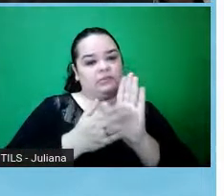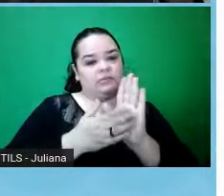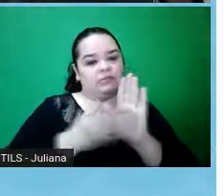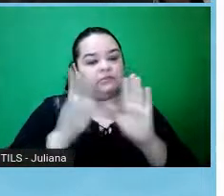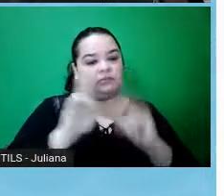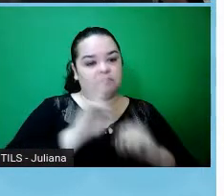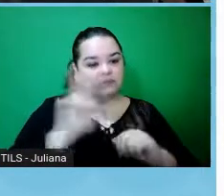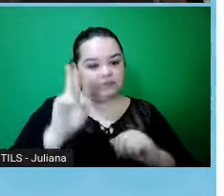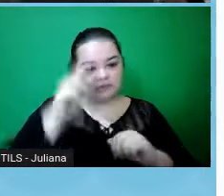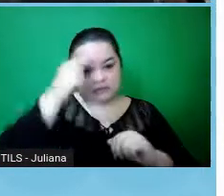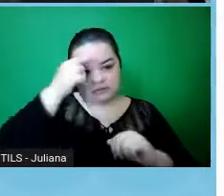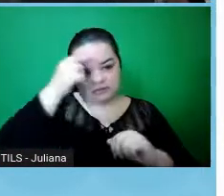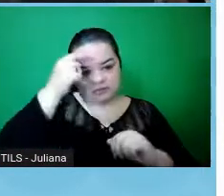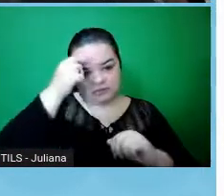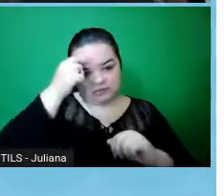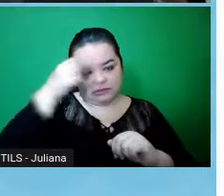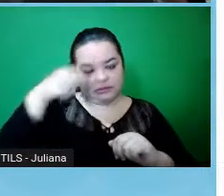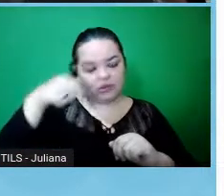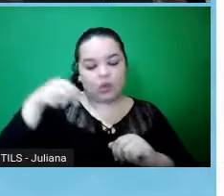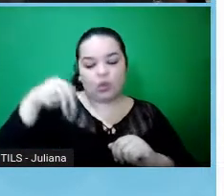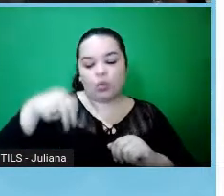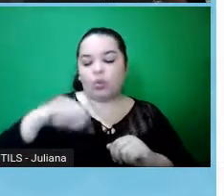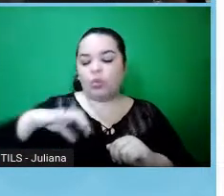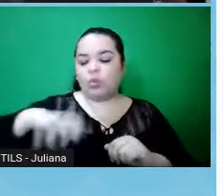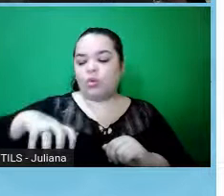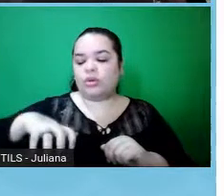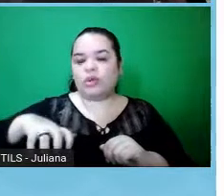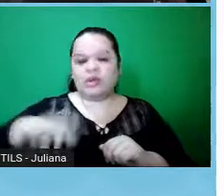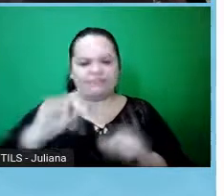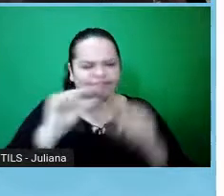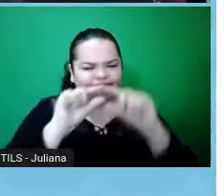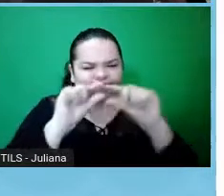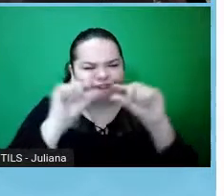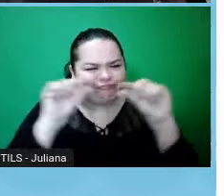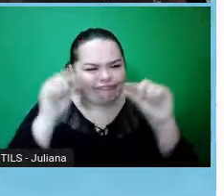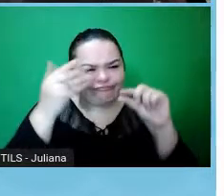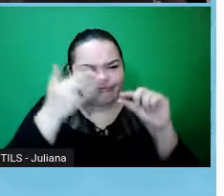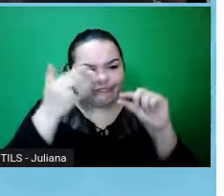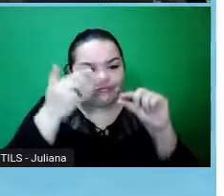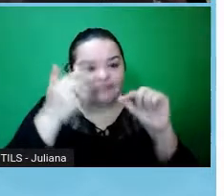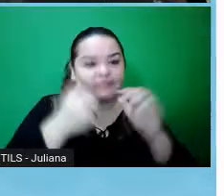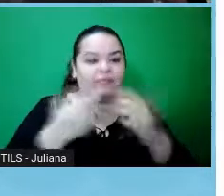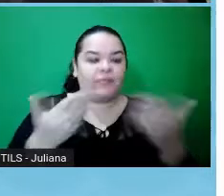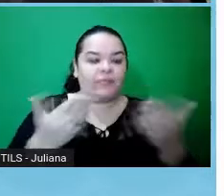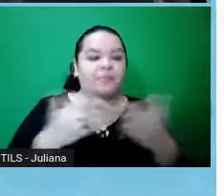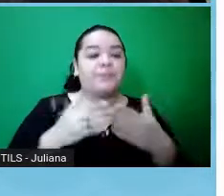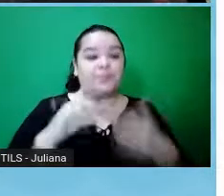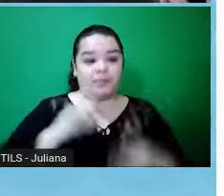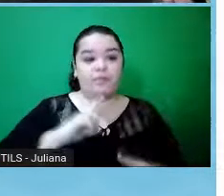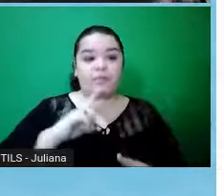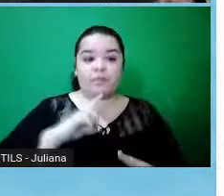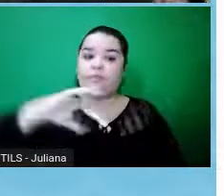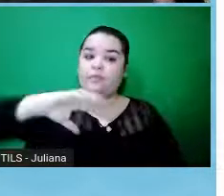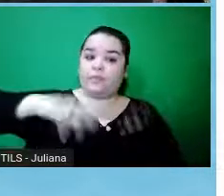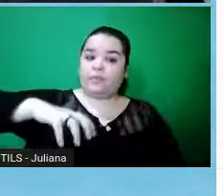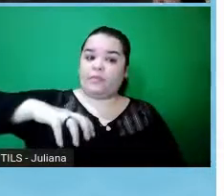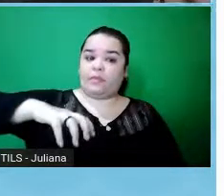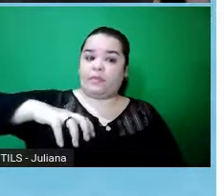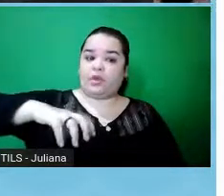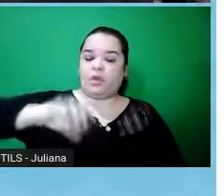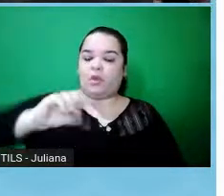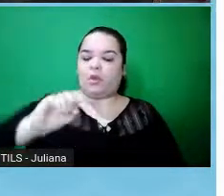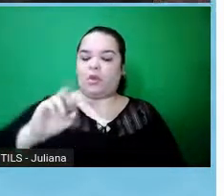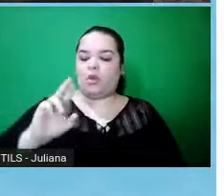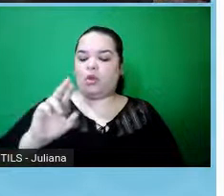universidade, aí tem unidade e órgão ali no campo, não está dando para ver aqui, porque está bem pequenininho no slide, mas tem a unidade e órgão, e aí o